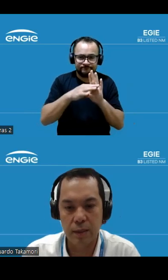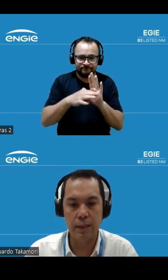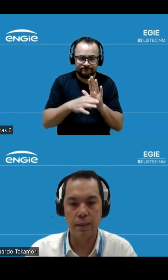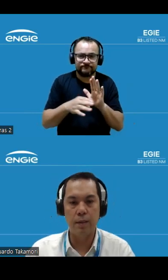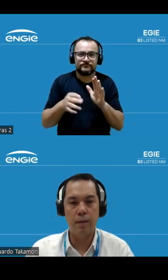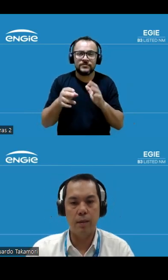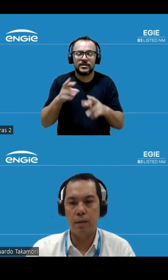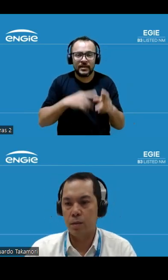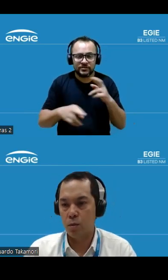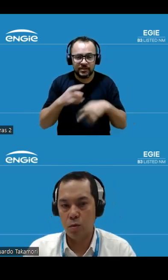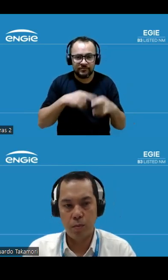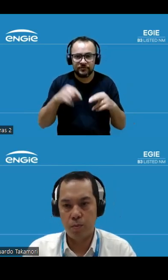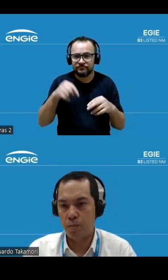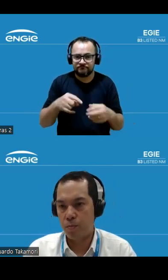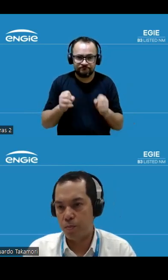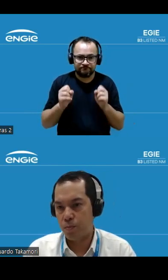aqui.